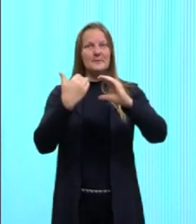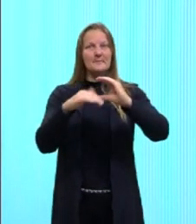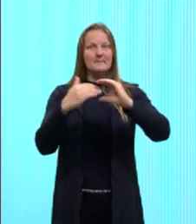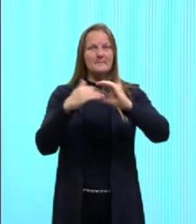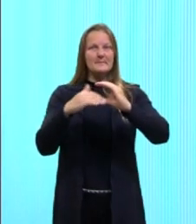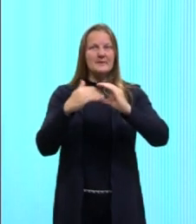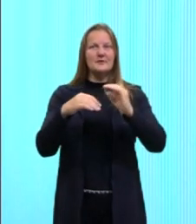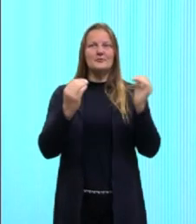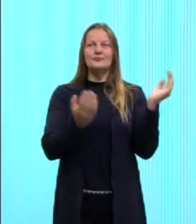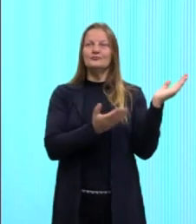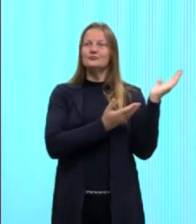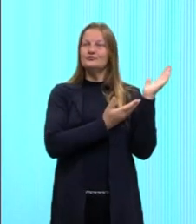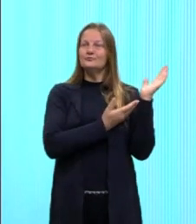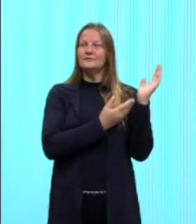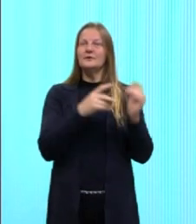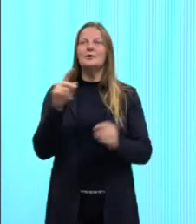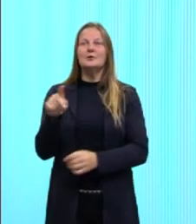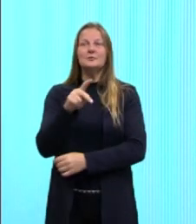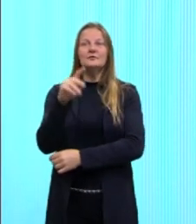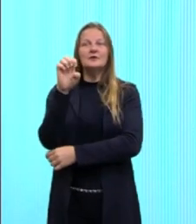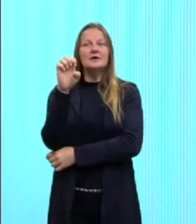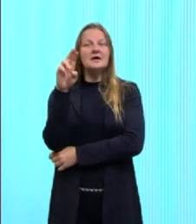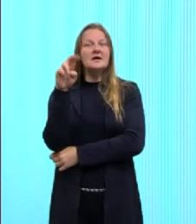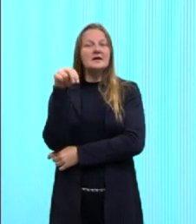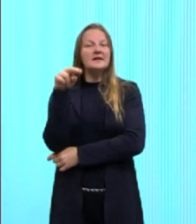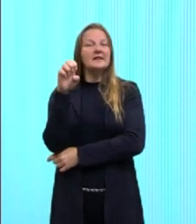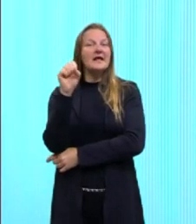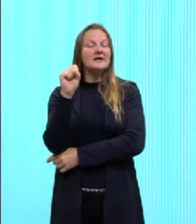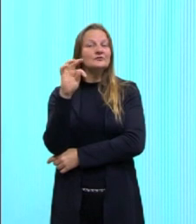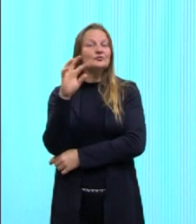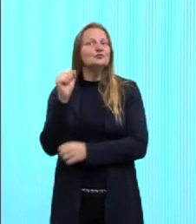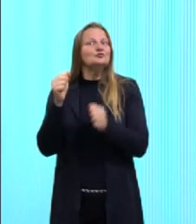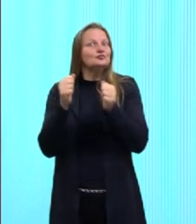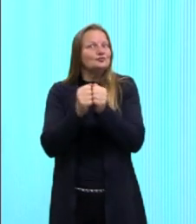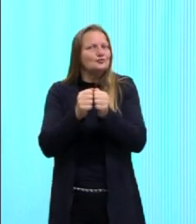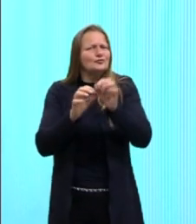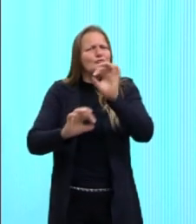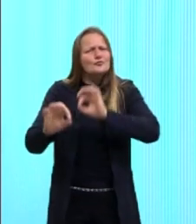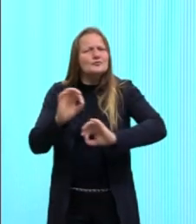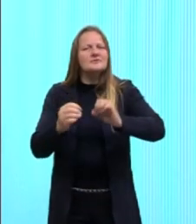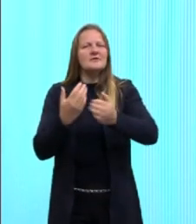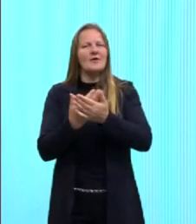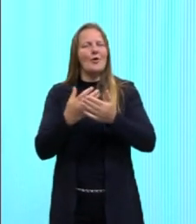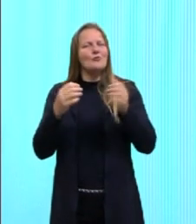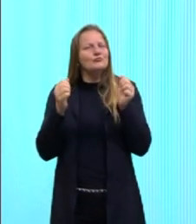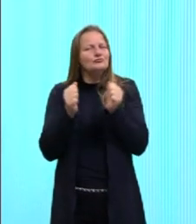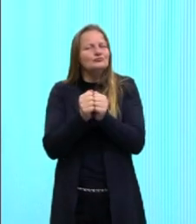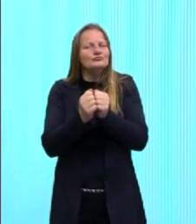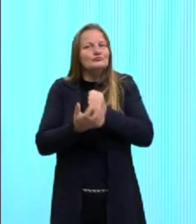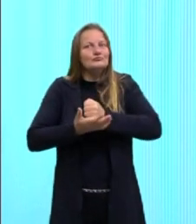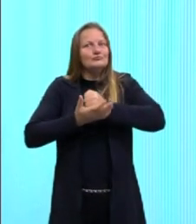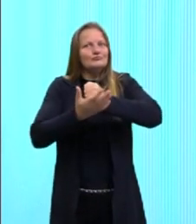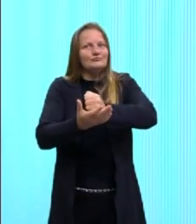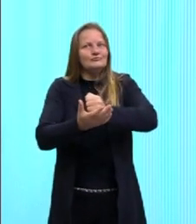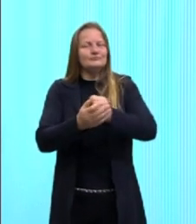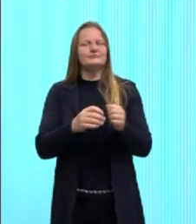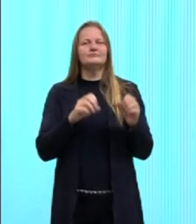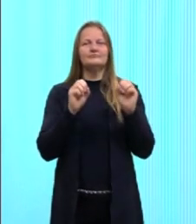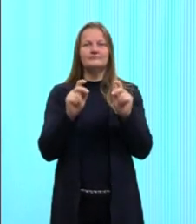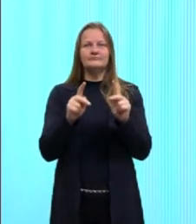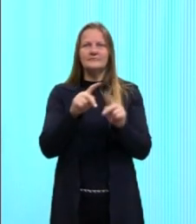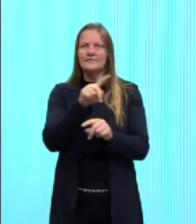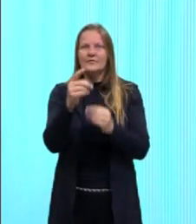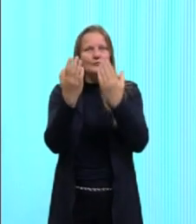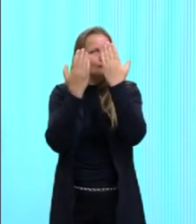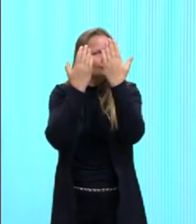-mail, e o professor Ernesto que me acompanha aí nessa jornada, preparando as aulas, preparando o material para vocês, tá, gurizada? Não